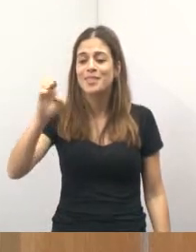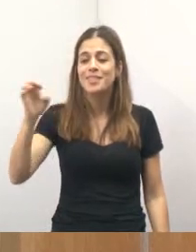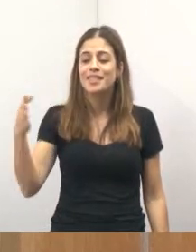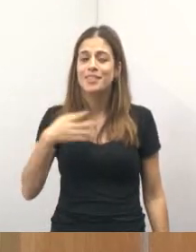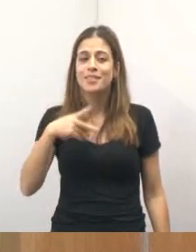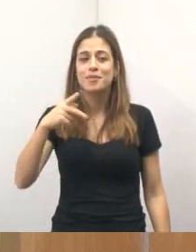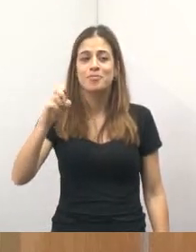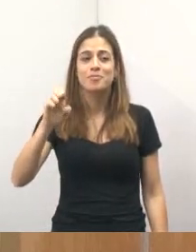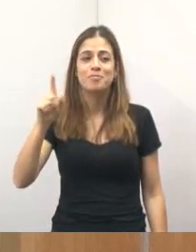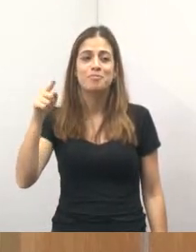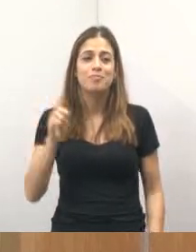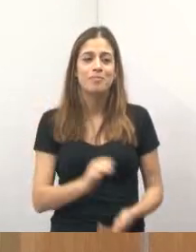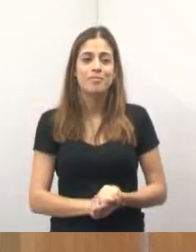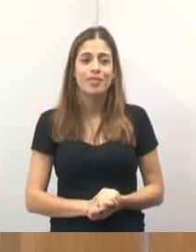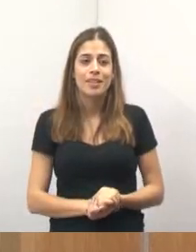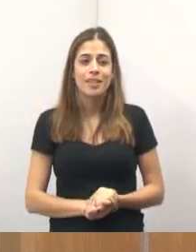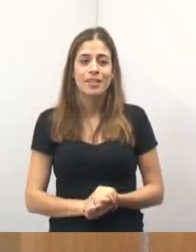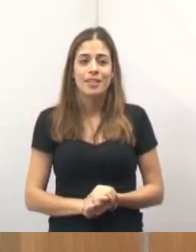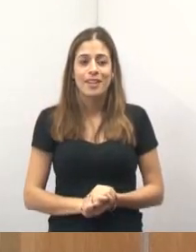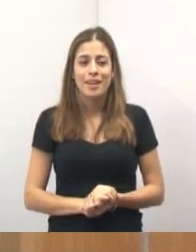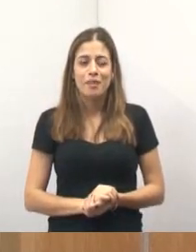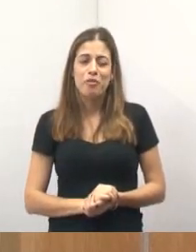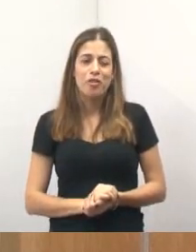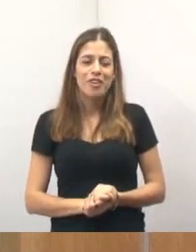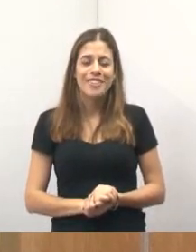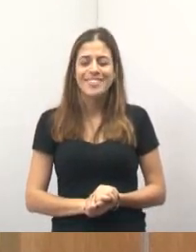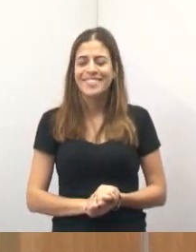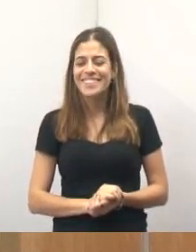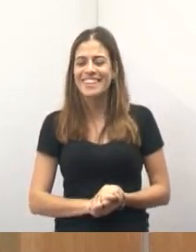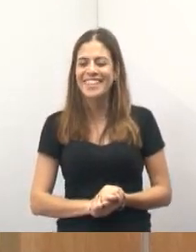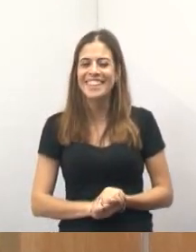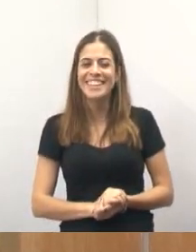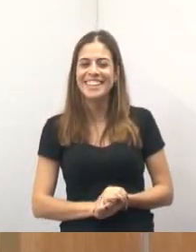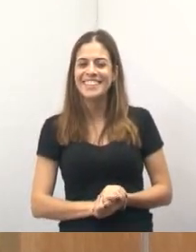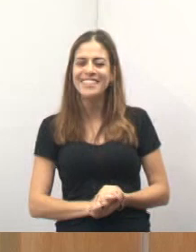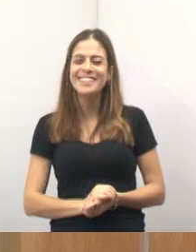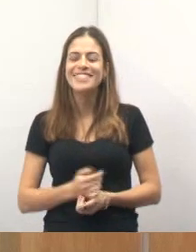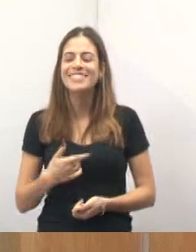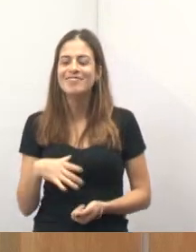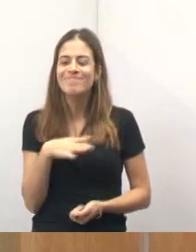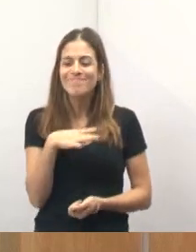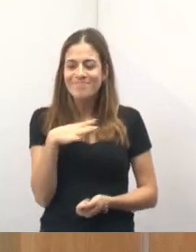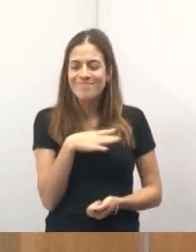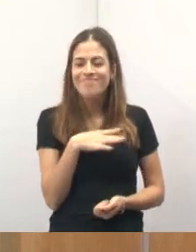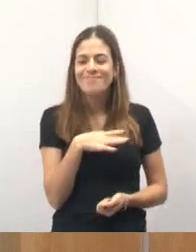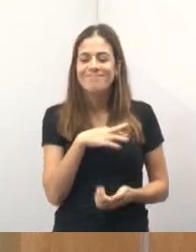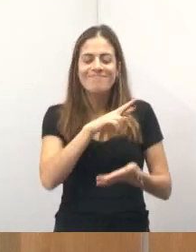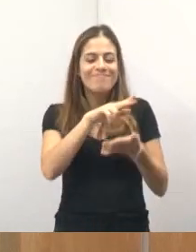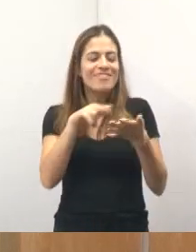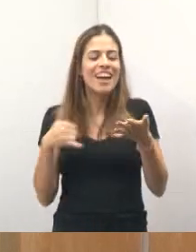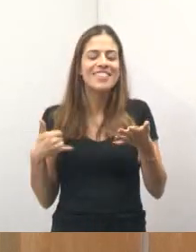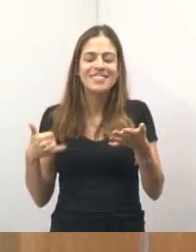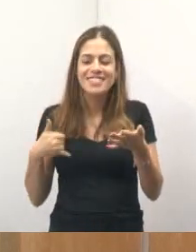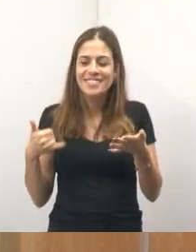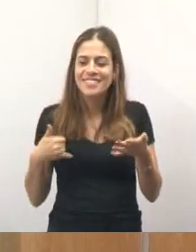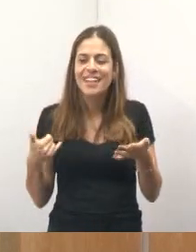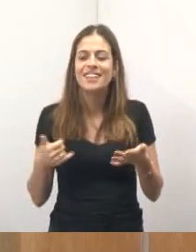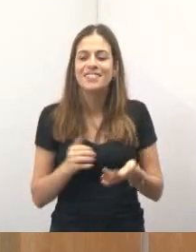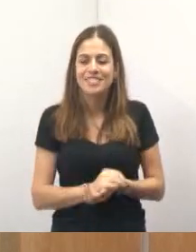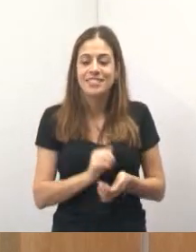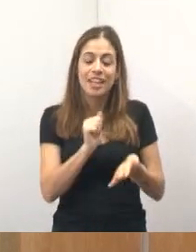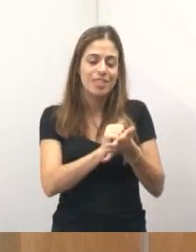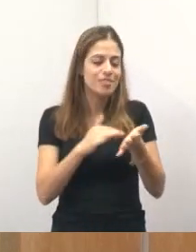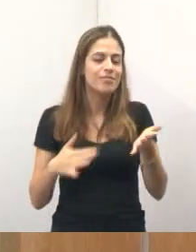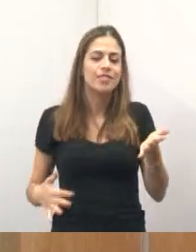e foi legal você ver no nosso município atividades para todas as faixas etárias. A gente precisa